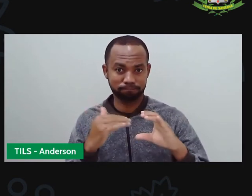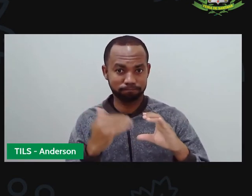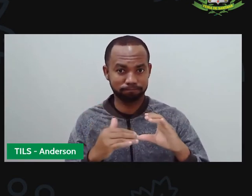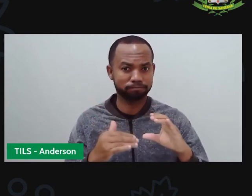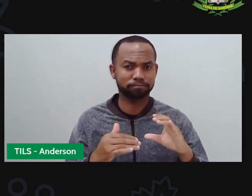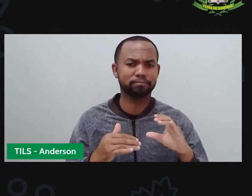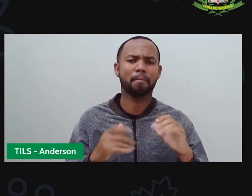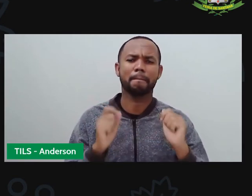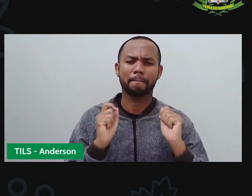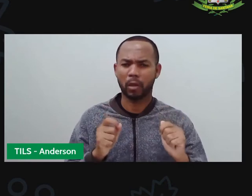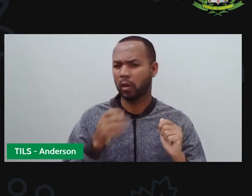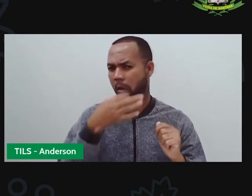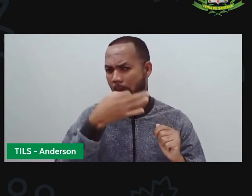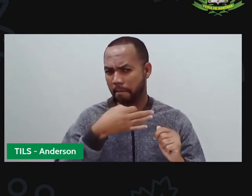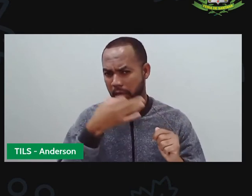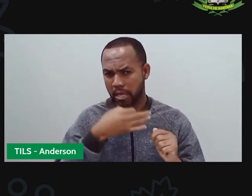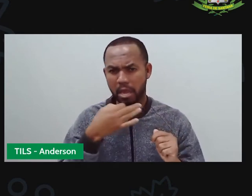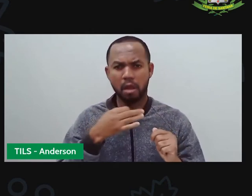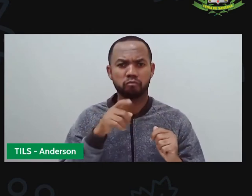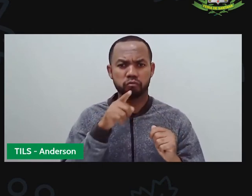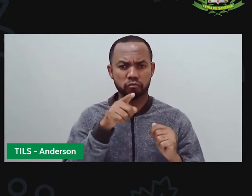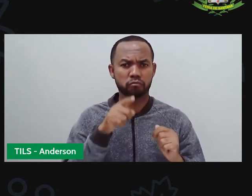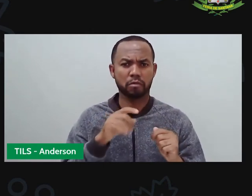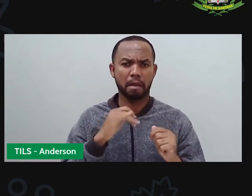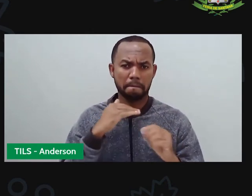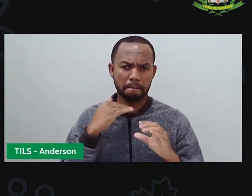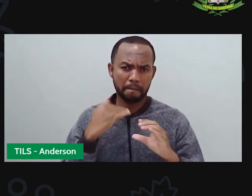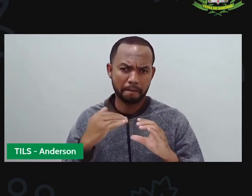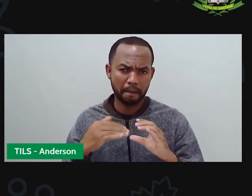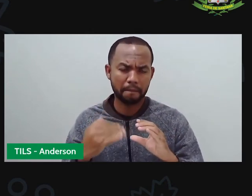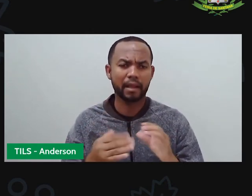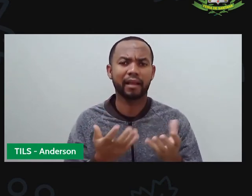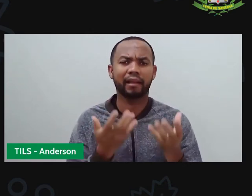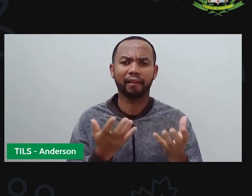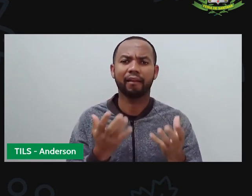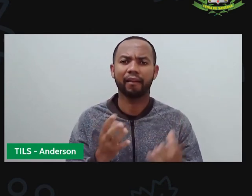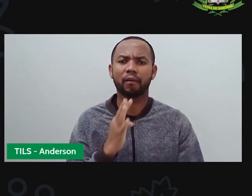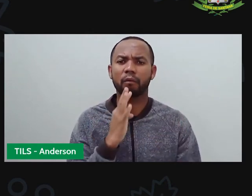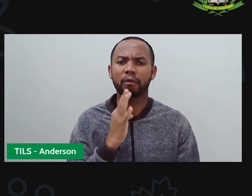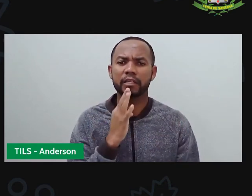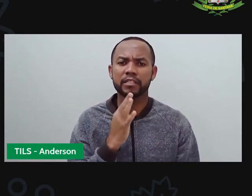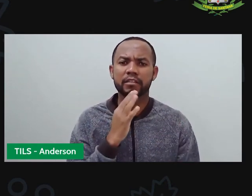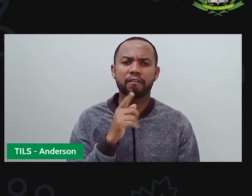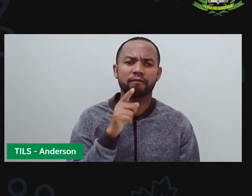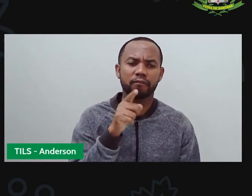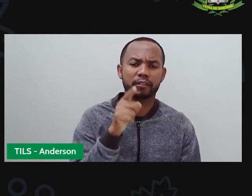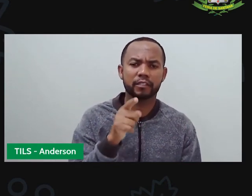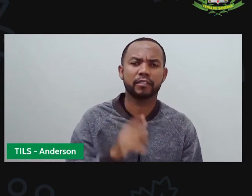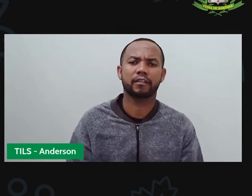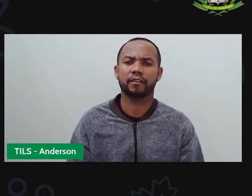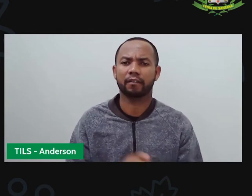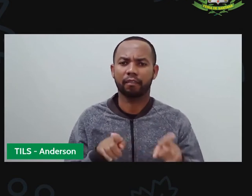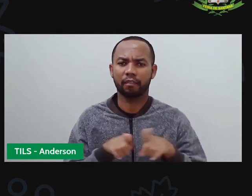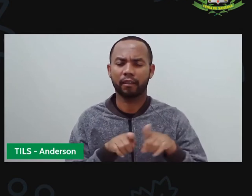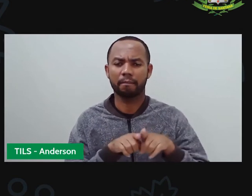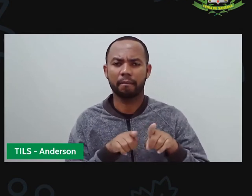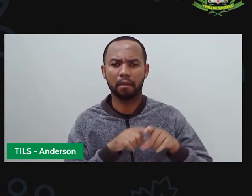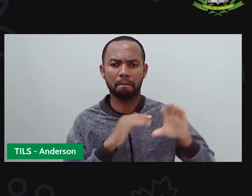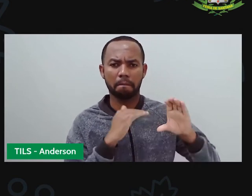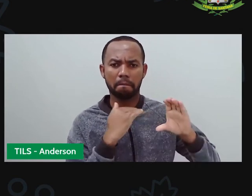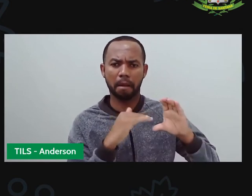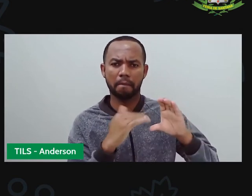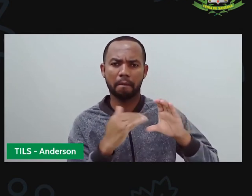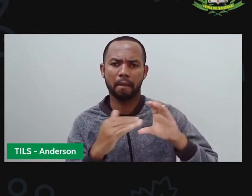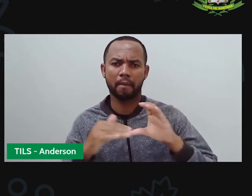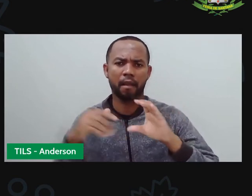lindo aí pra gente, porque a quer conhecer um pouco mais sobre vocês. E não esqueçam de compartilhar os nossos vídeos, não